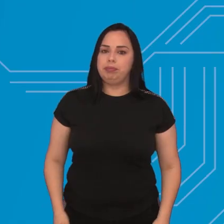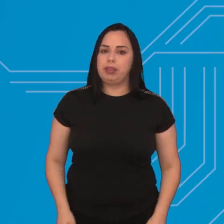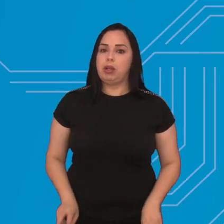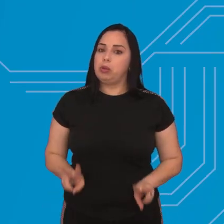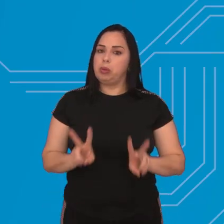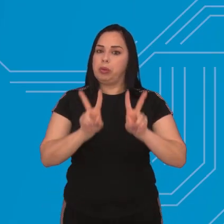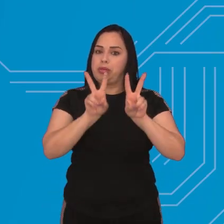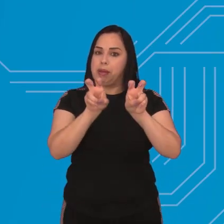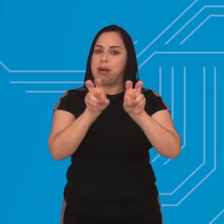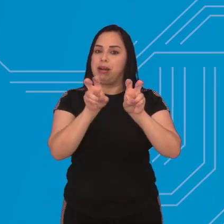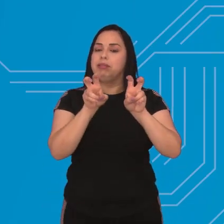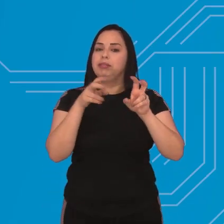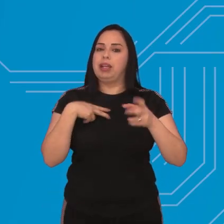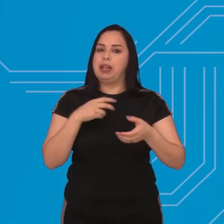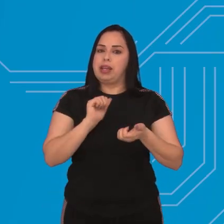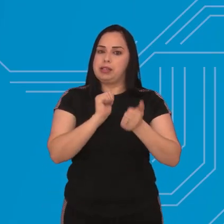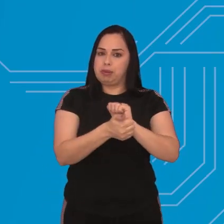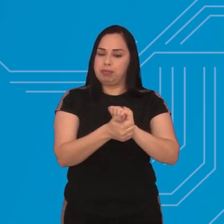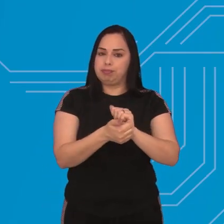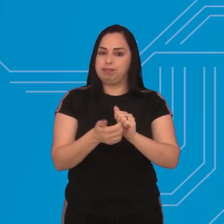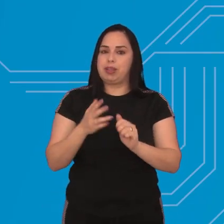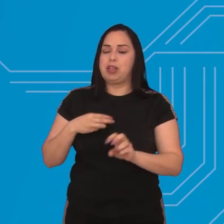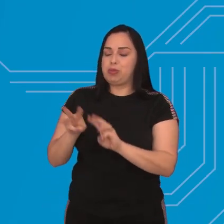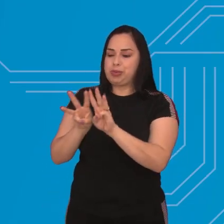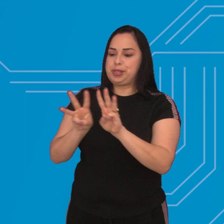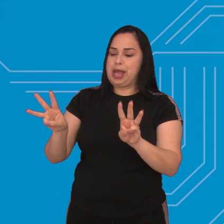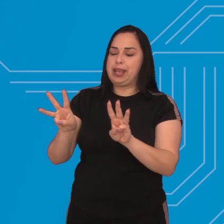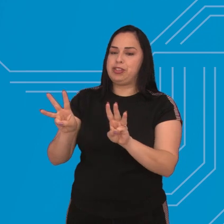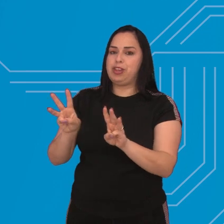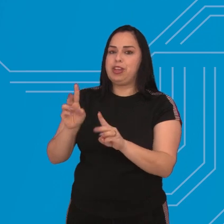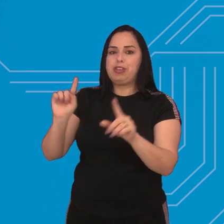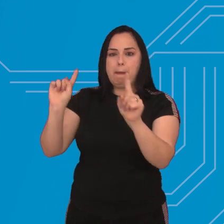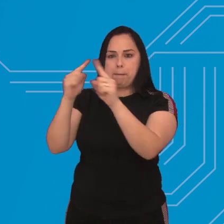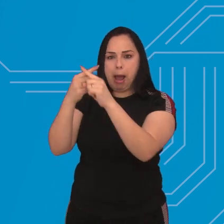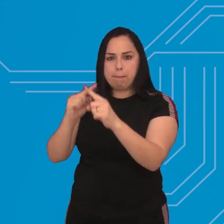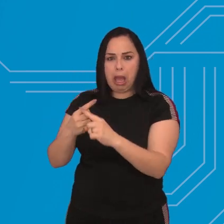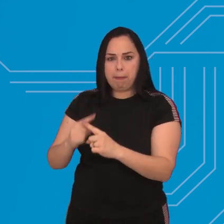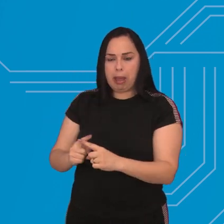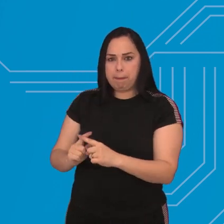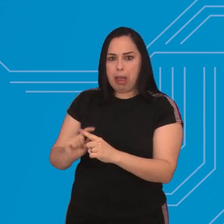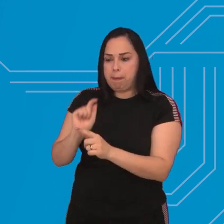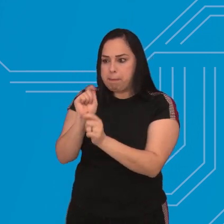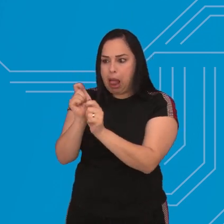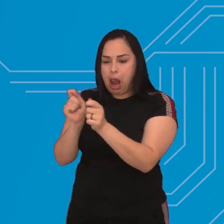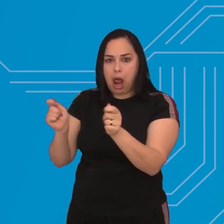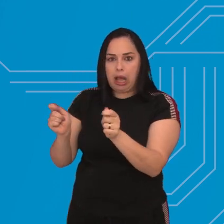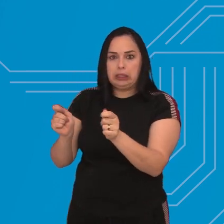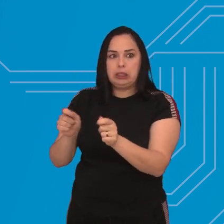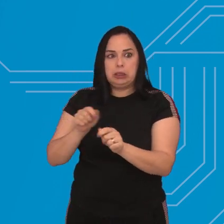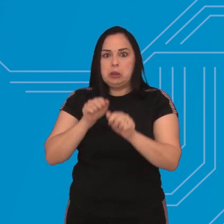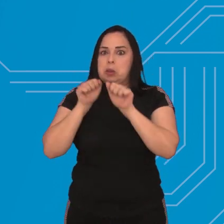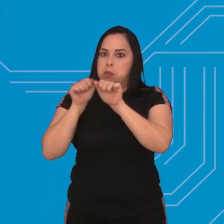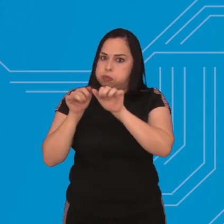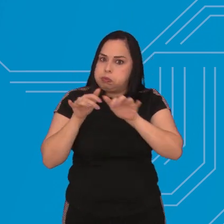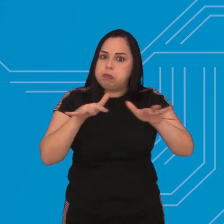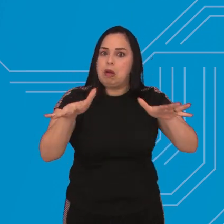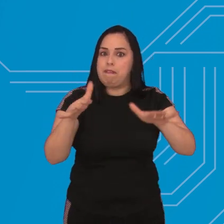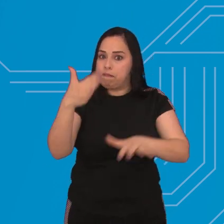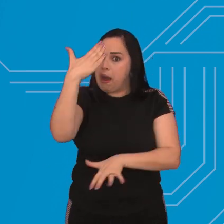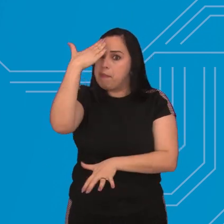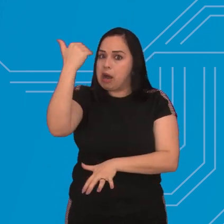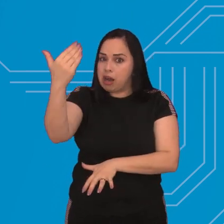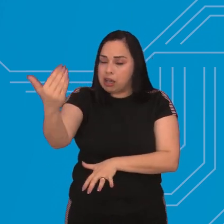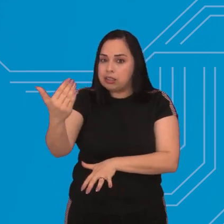E mantendo o assunto no esporte, ultimamente o site de apostas esportivas tem atraído muita gente e virado quase uma febre,